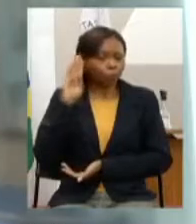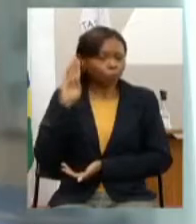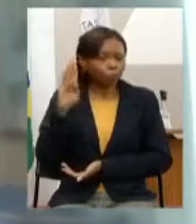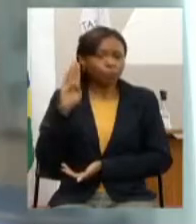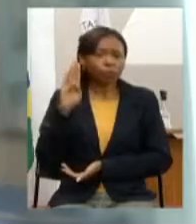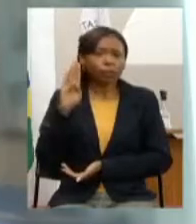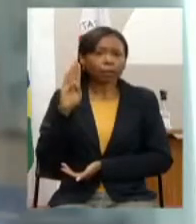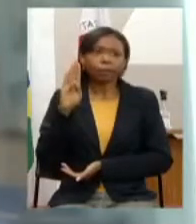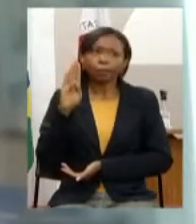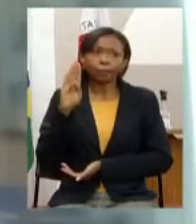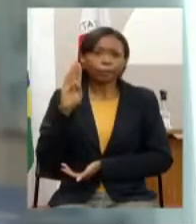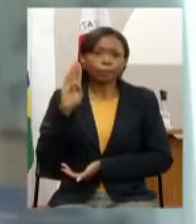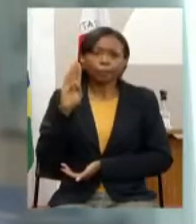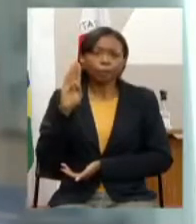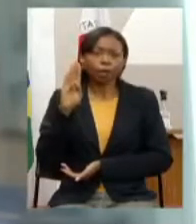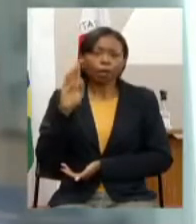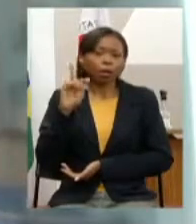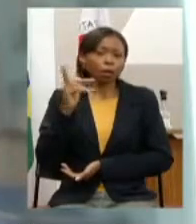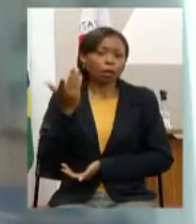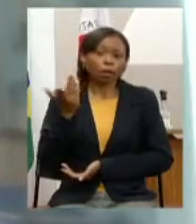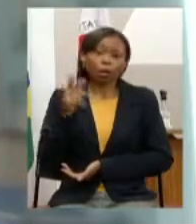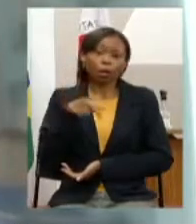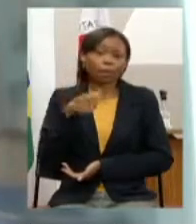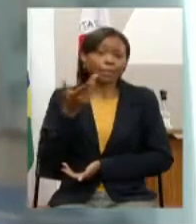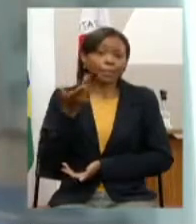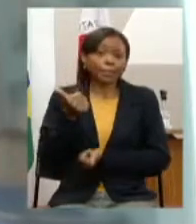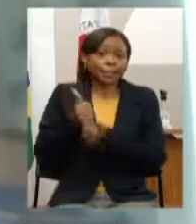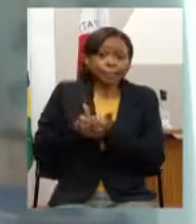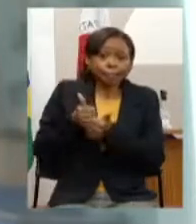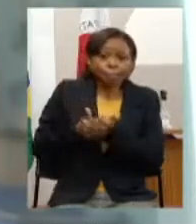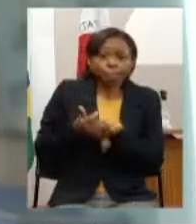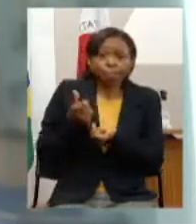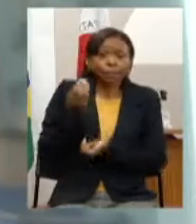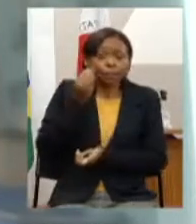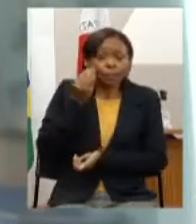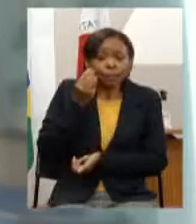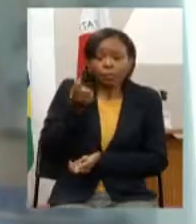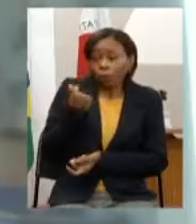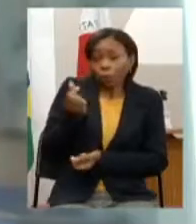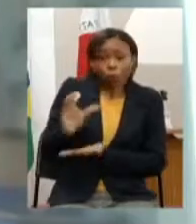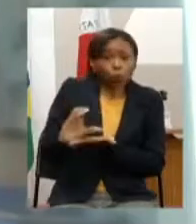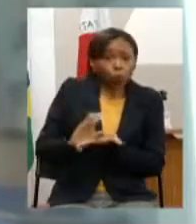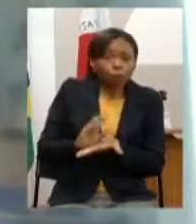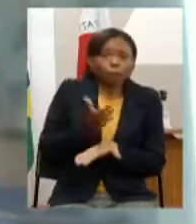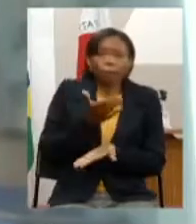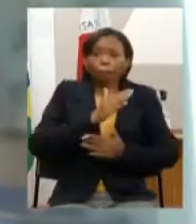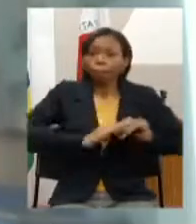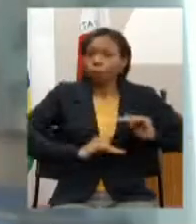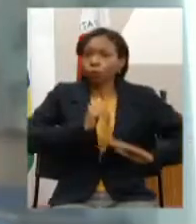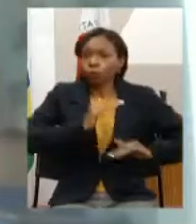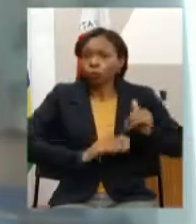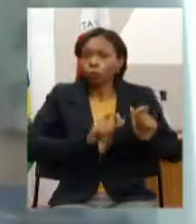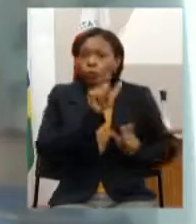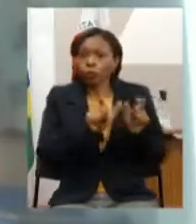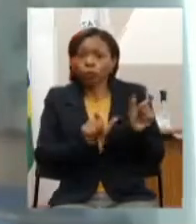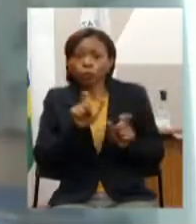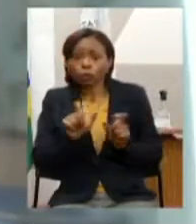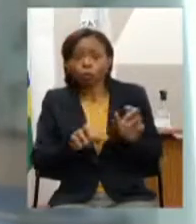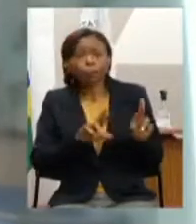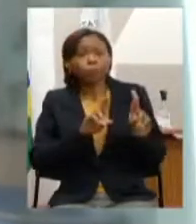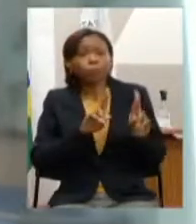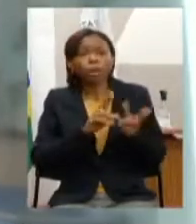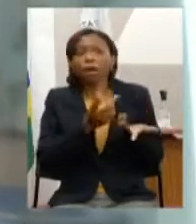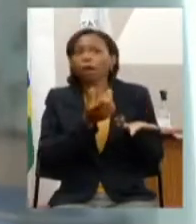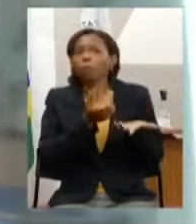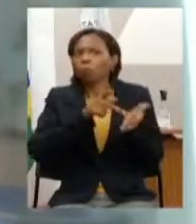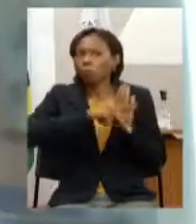meta no nosso entender é a busca de recursos pessoas para fazer projetos para planejar para projetar nós temos de